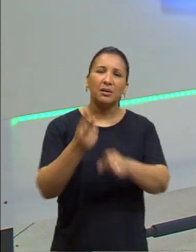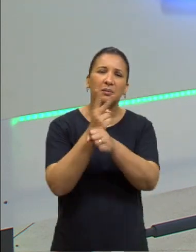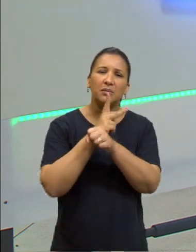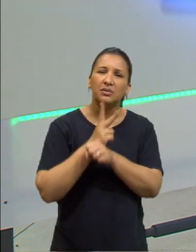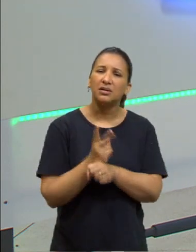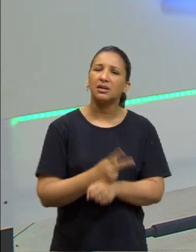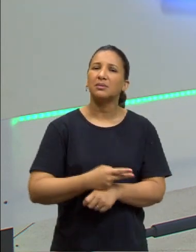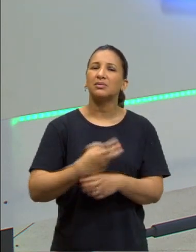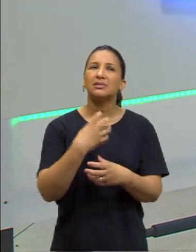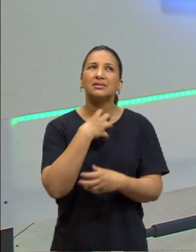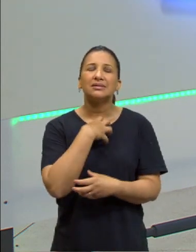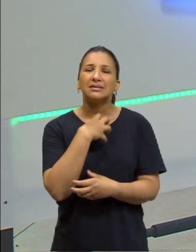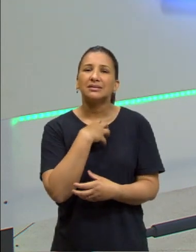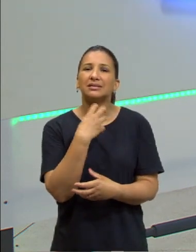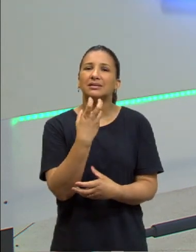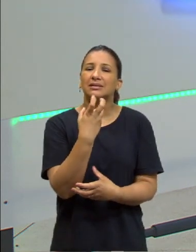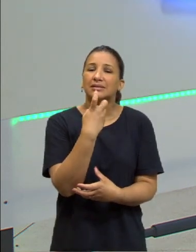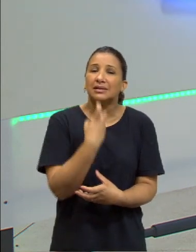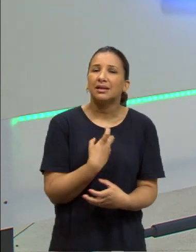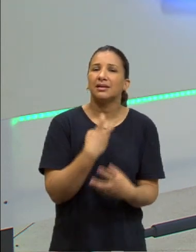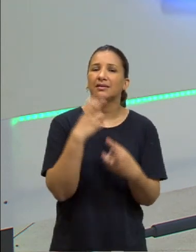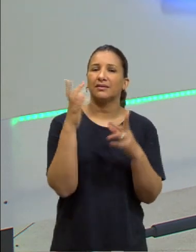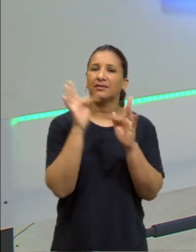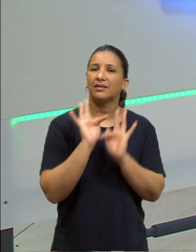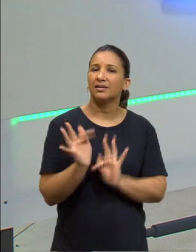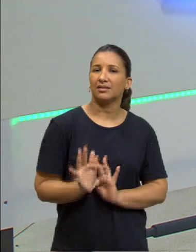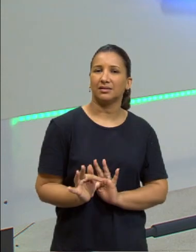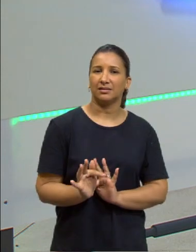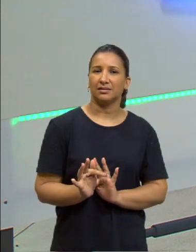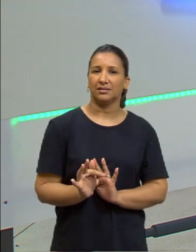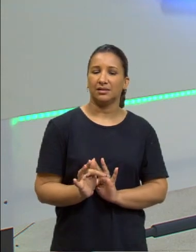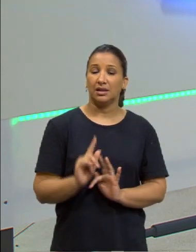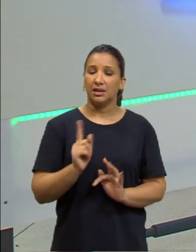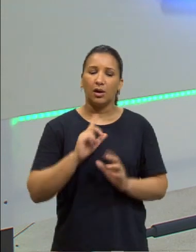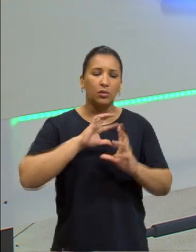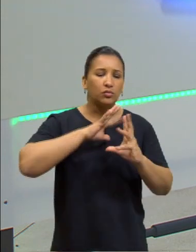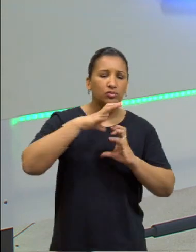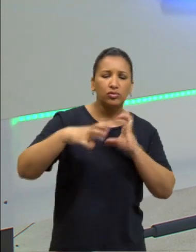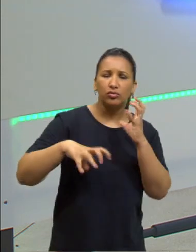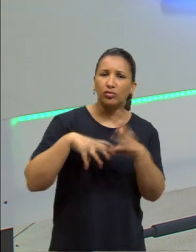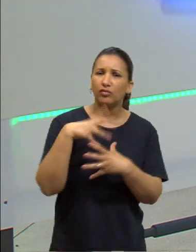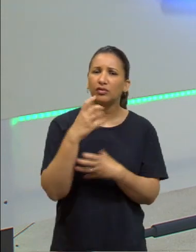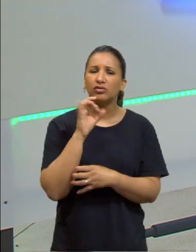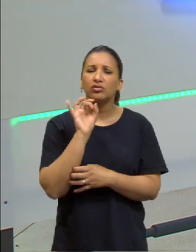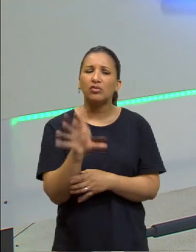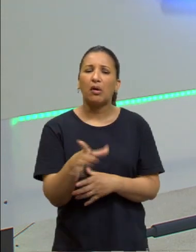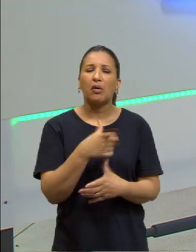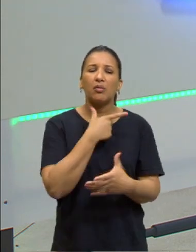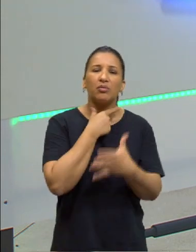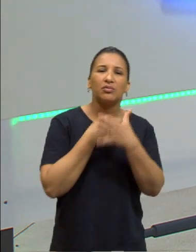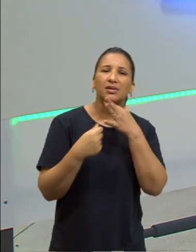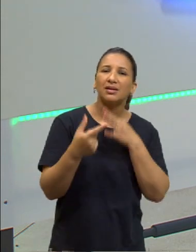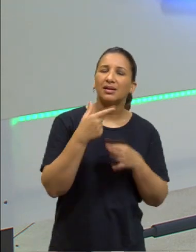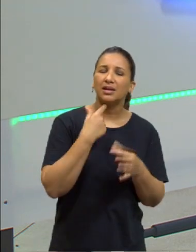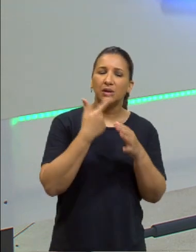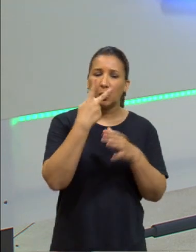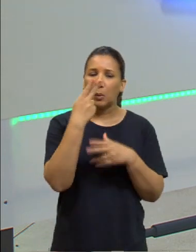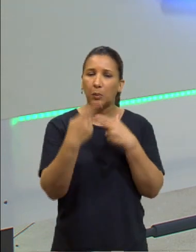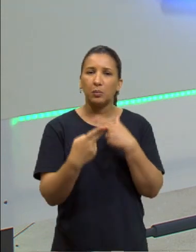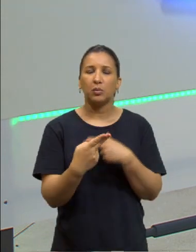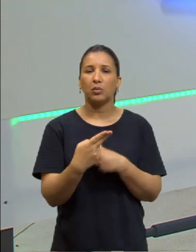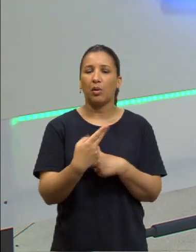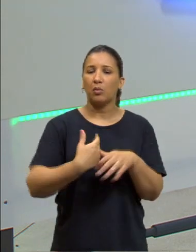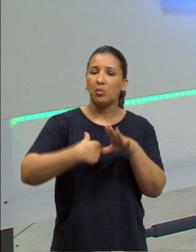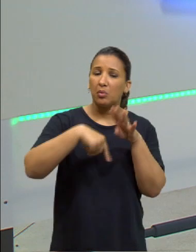quê? Ser feliz. A felicidade não se confunde com o simples prazer, como os epicuristas, o